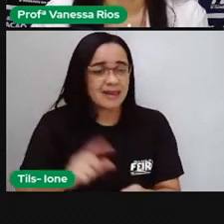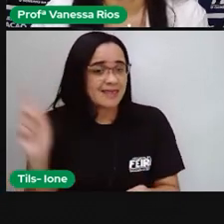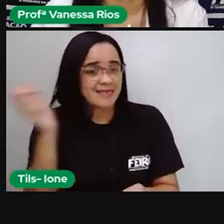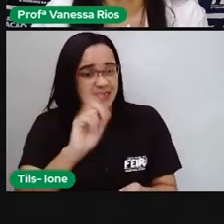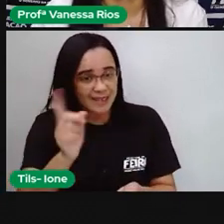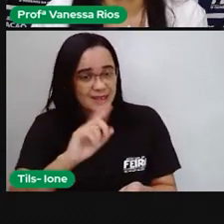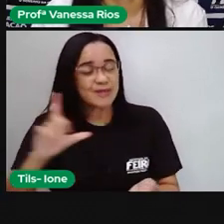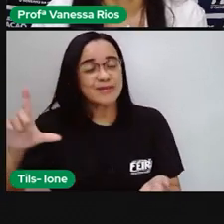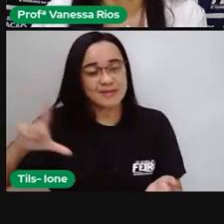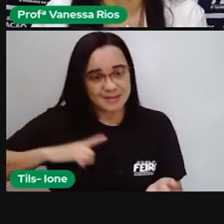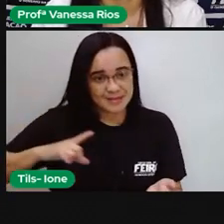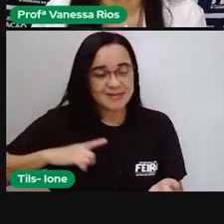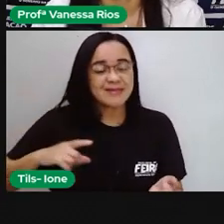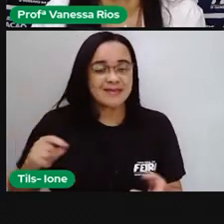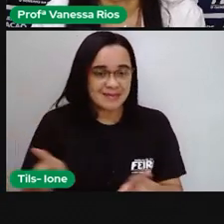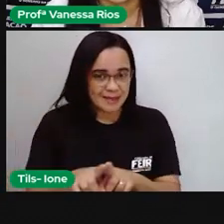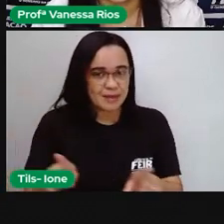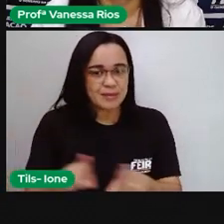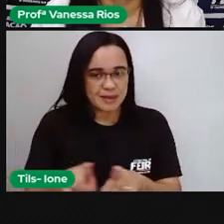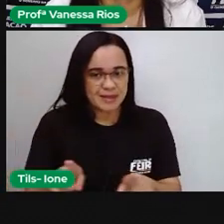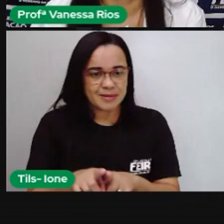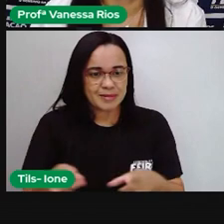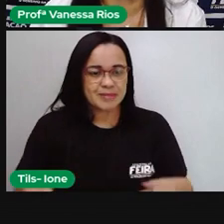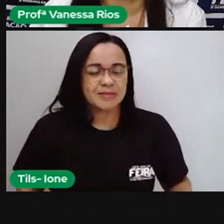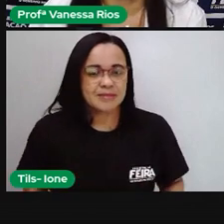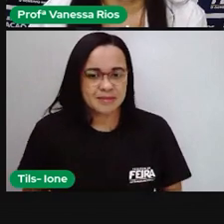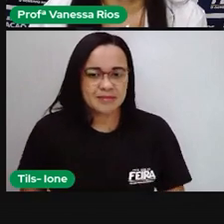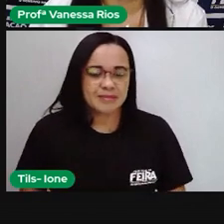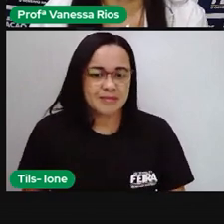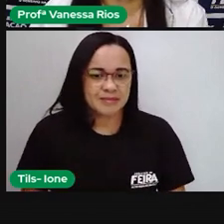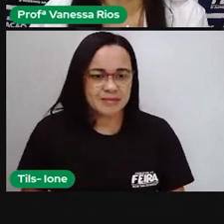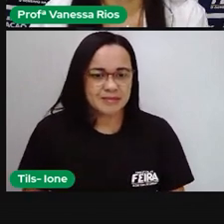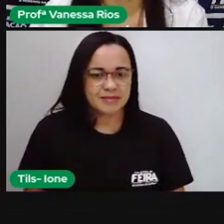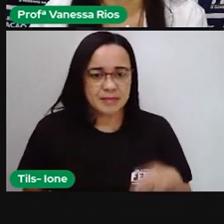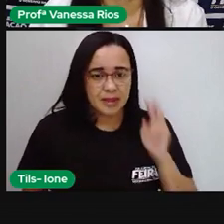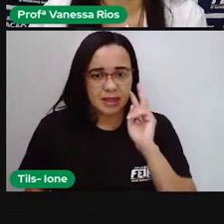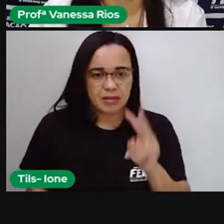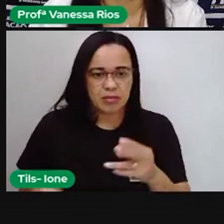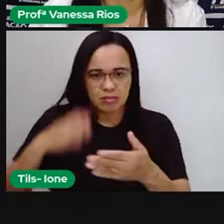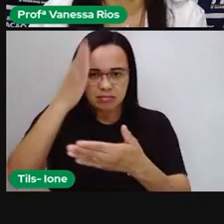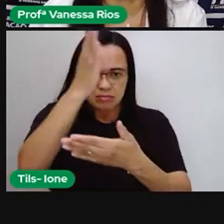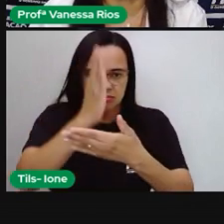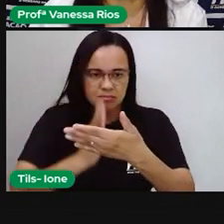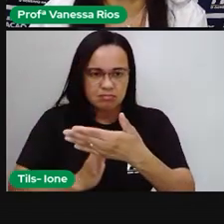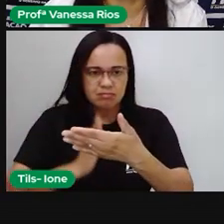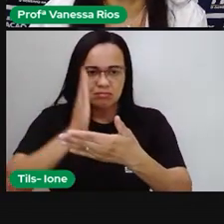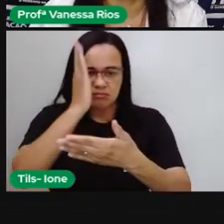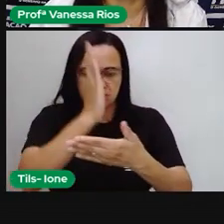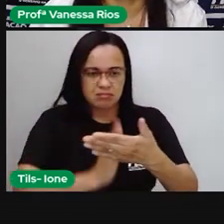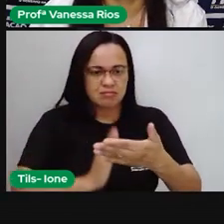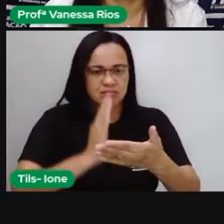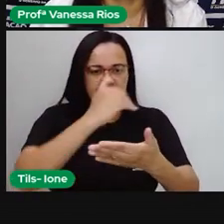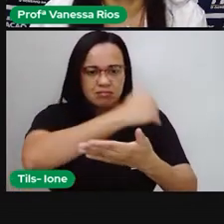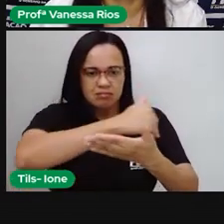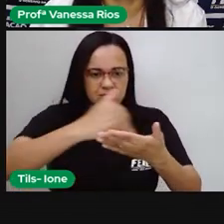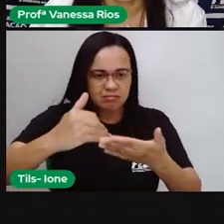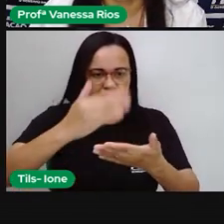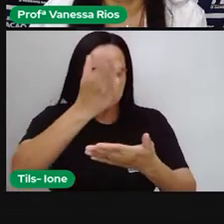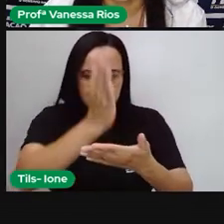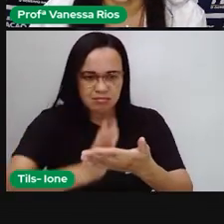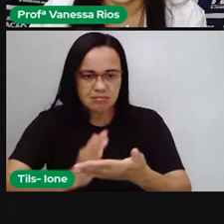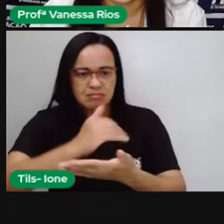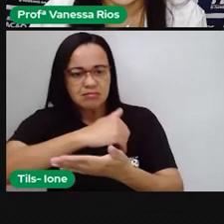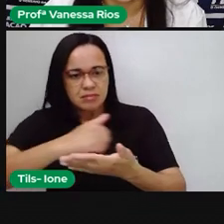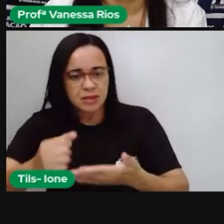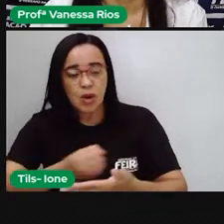chama de eixo de simetria. Então, são em quantas partes cada figura pode ser